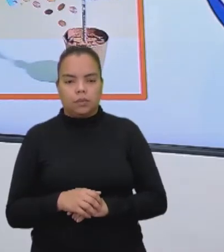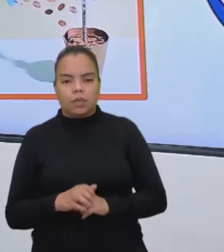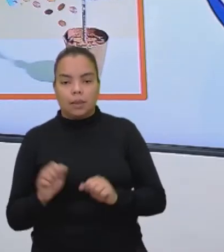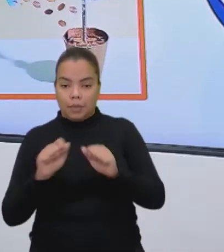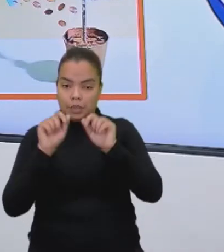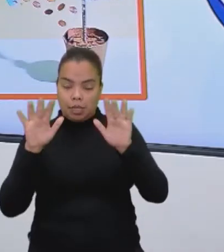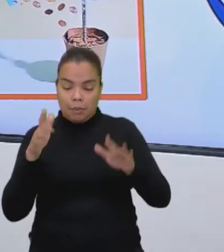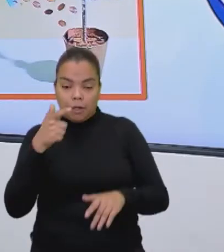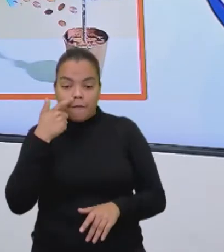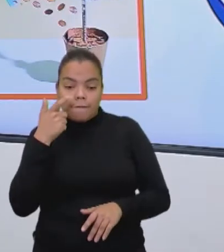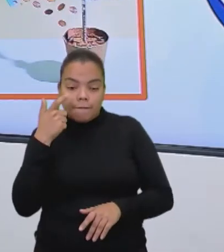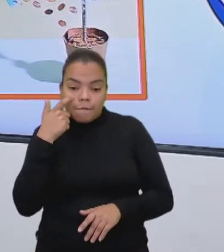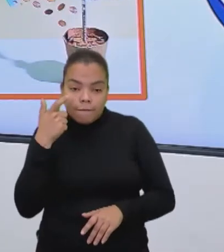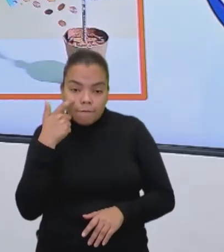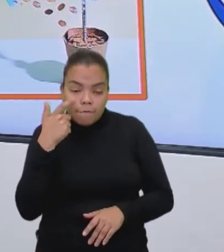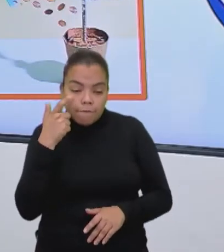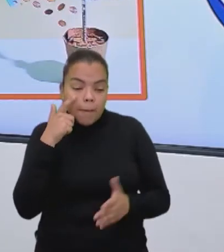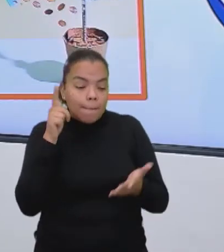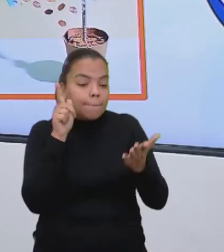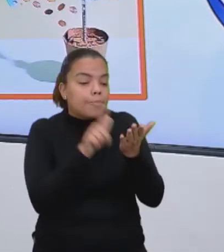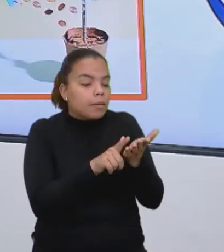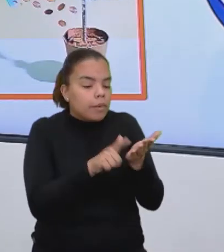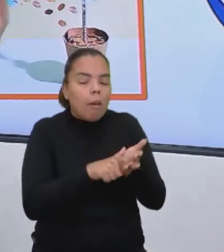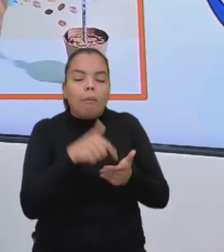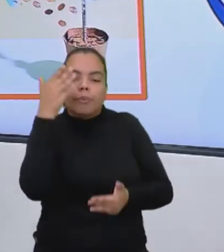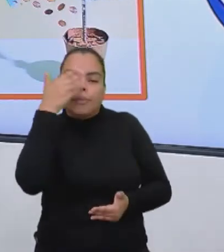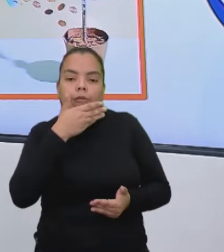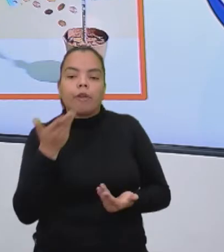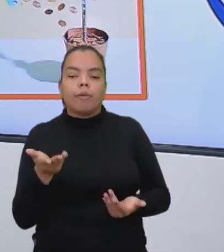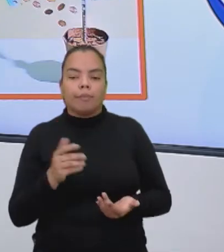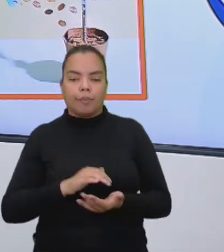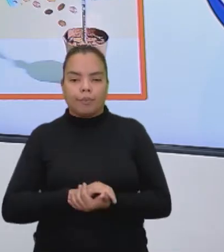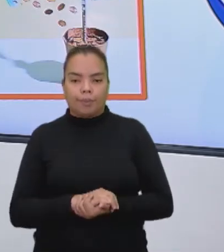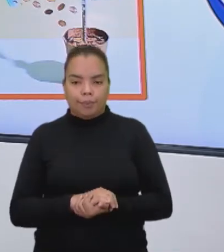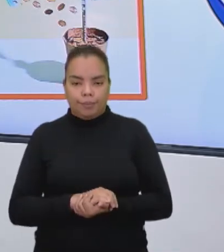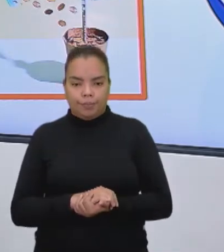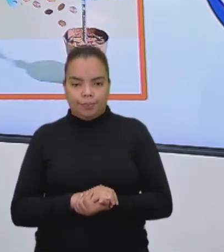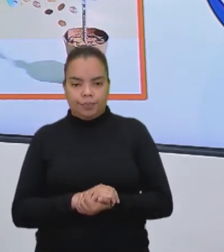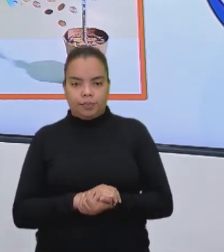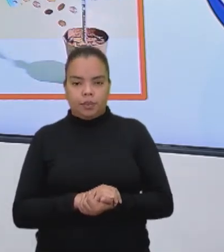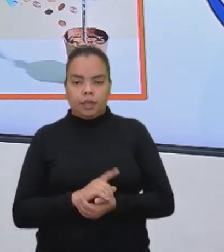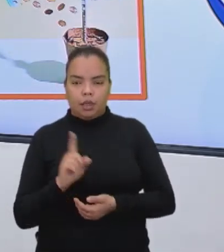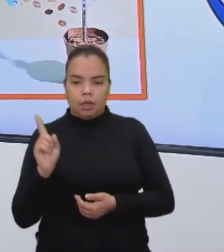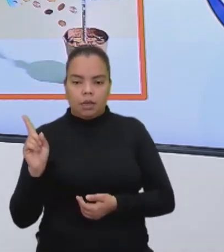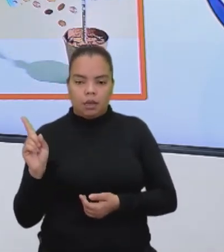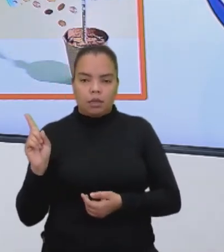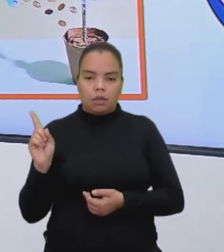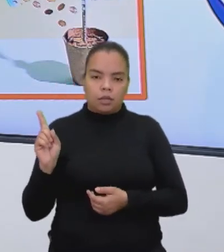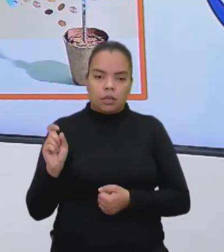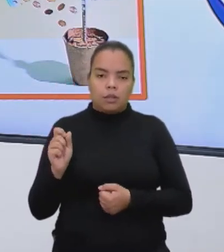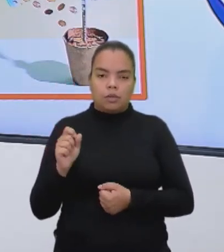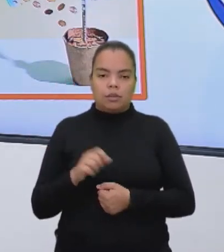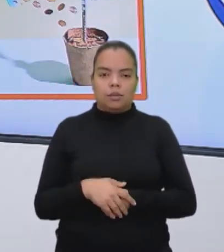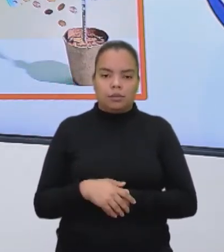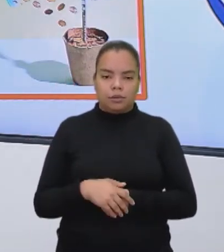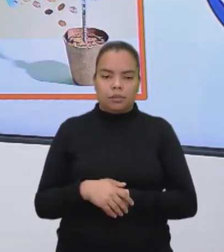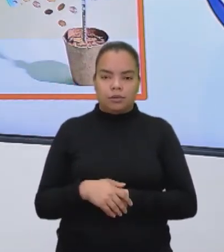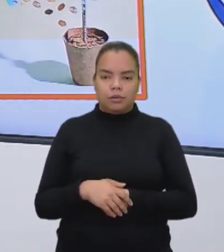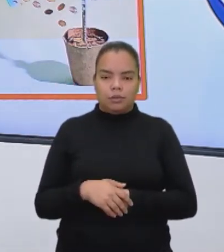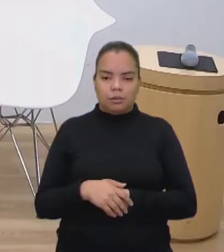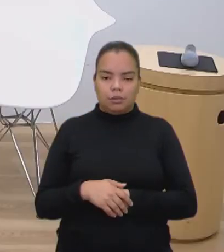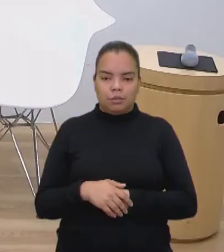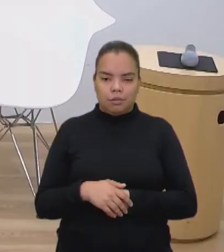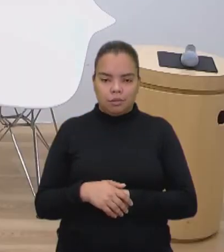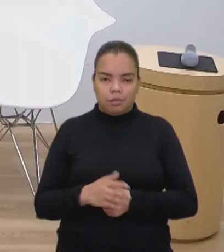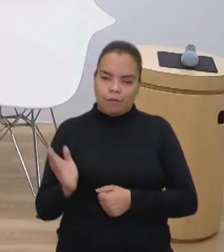gente ver os números, ver ali no papel e aí vocês vão, exatamente o que está escrito aí, vocês vão ver nos números, é isso, né?